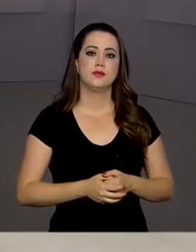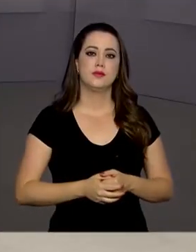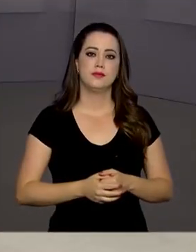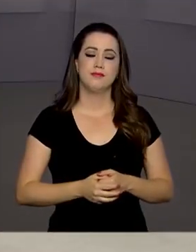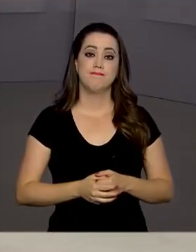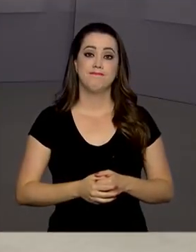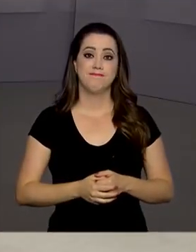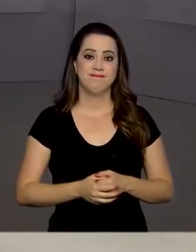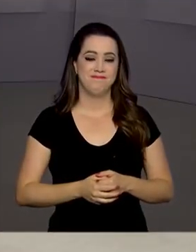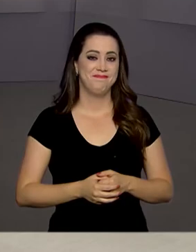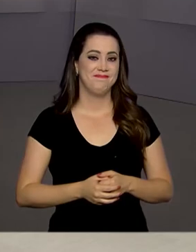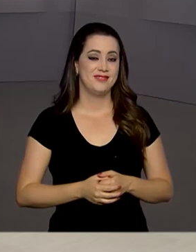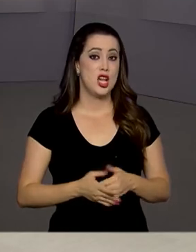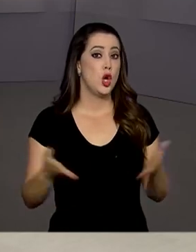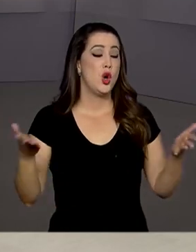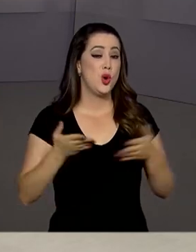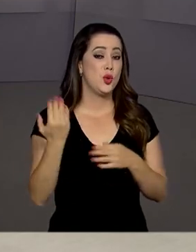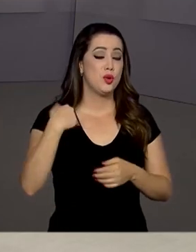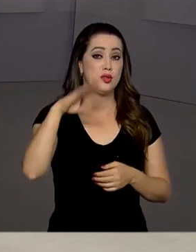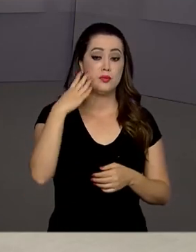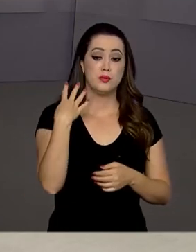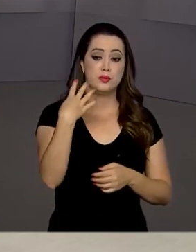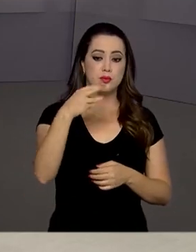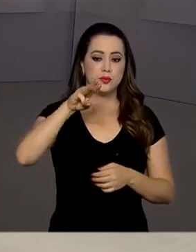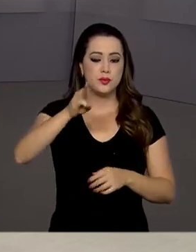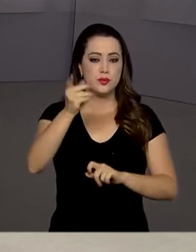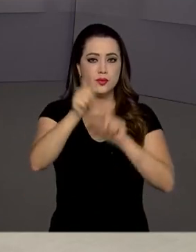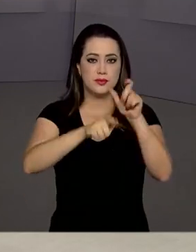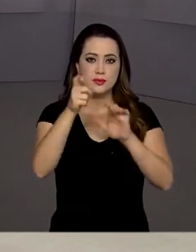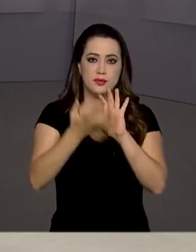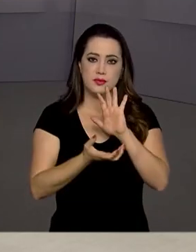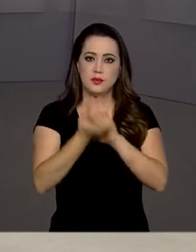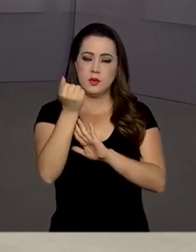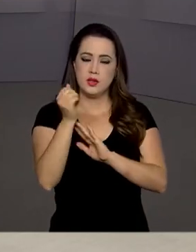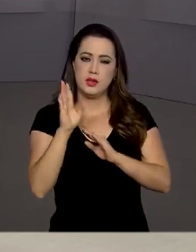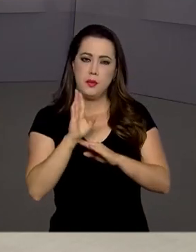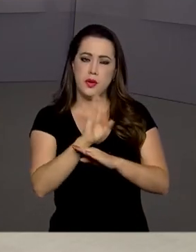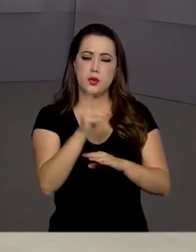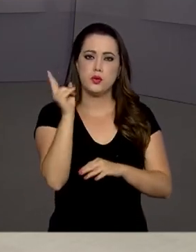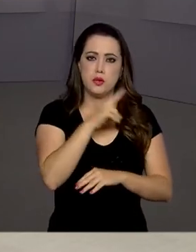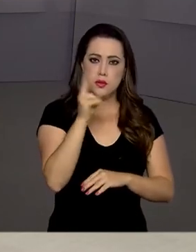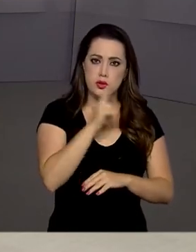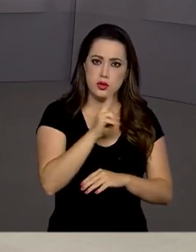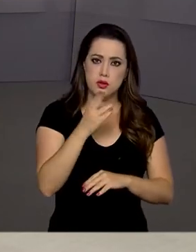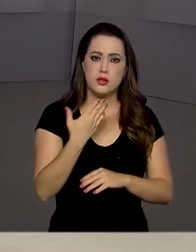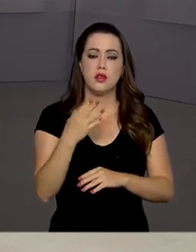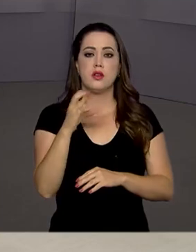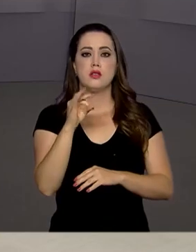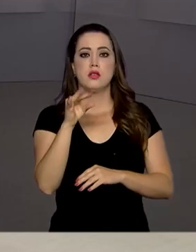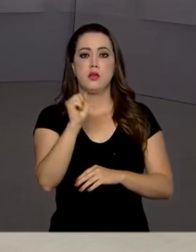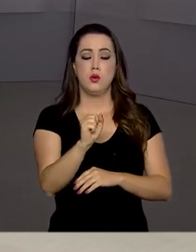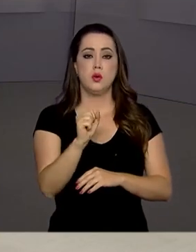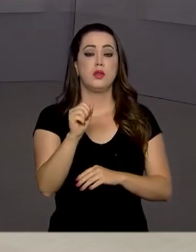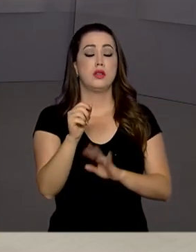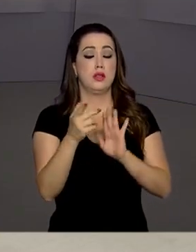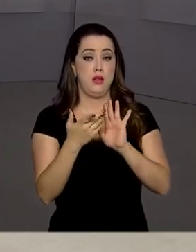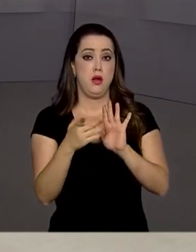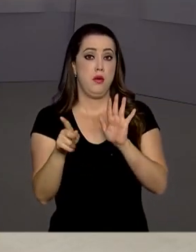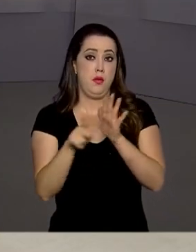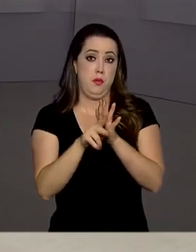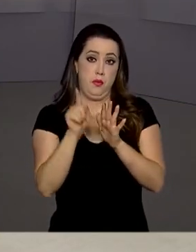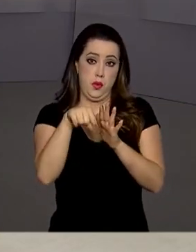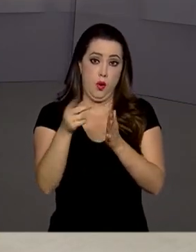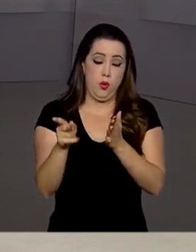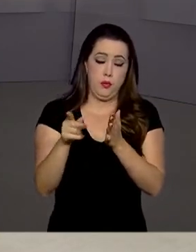E hoje, mais de 4 milhões de pessoas recebem o auxílio emergencial na conta poupança social. São os aniversariantes de